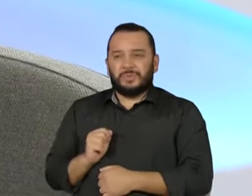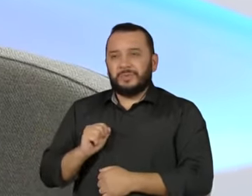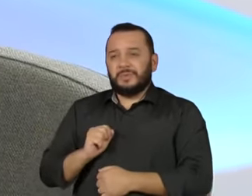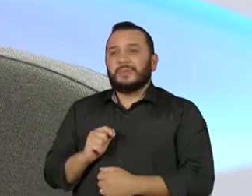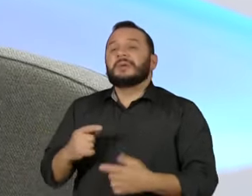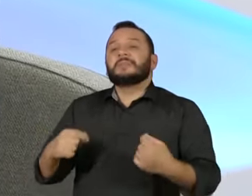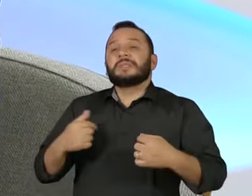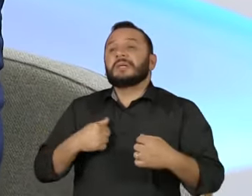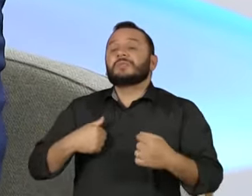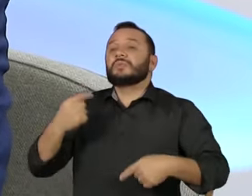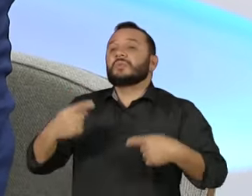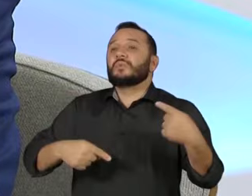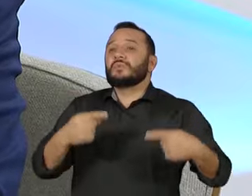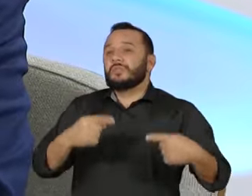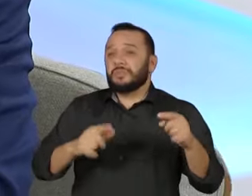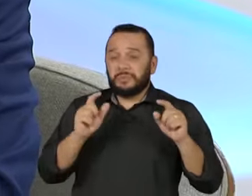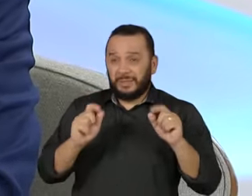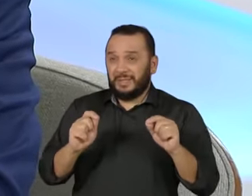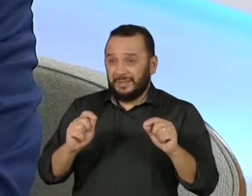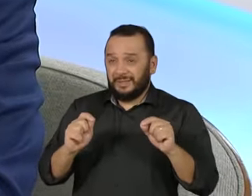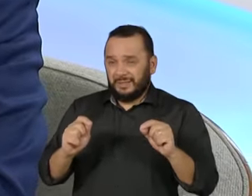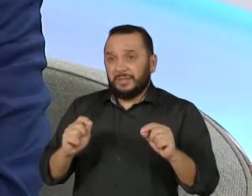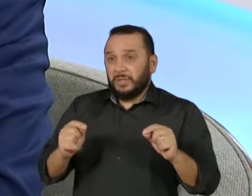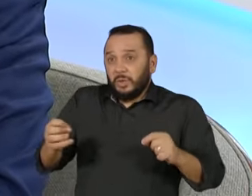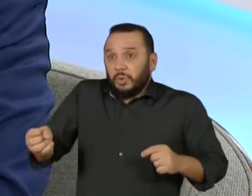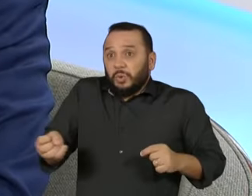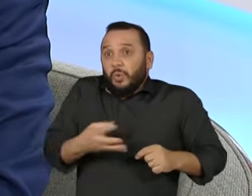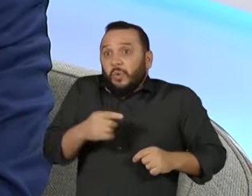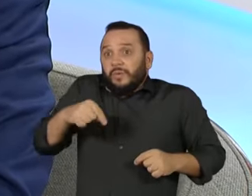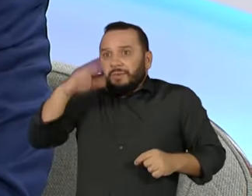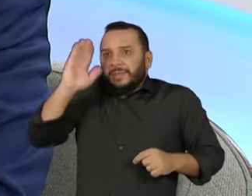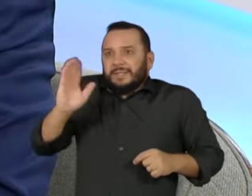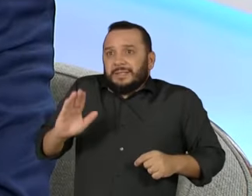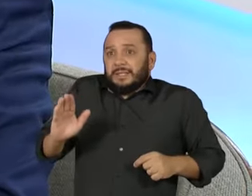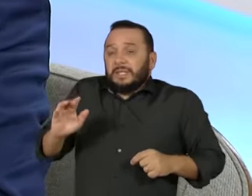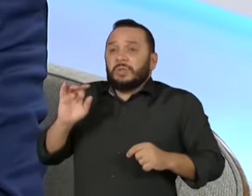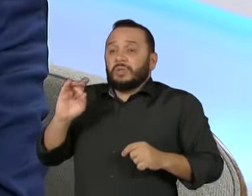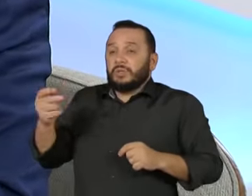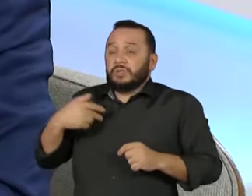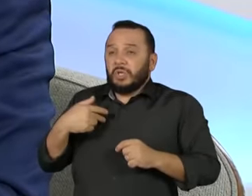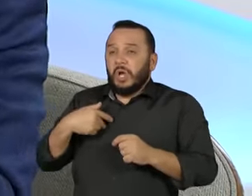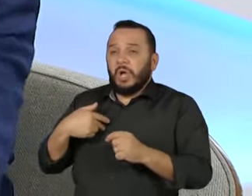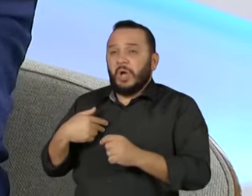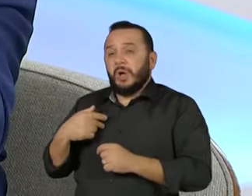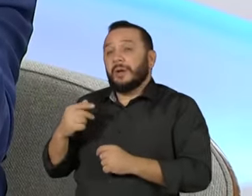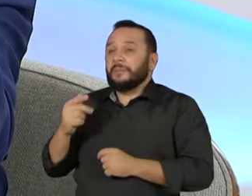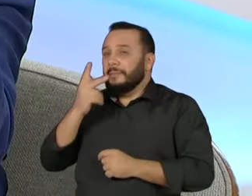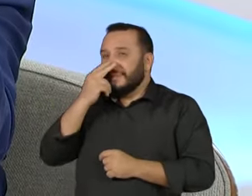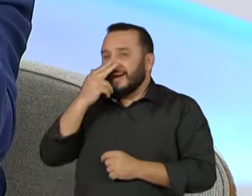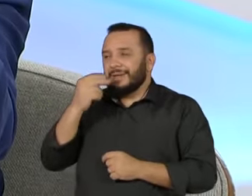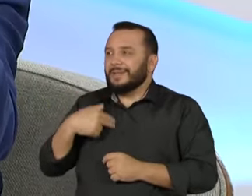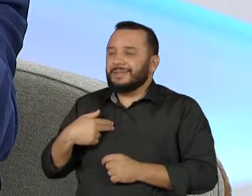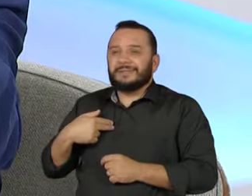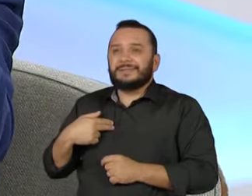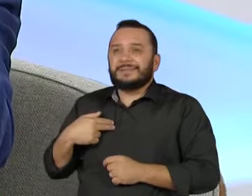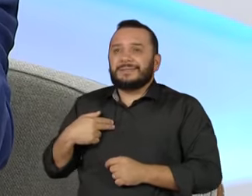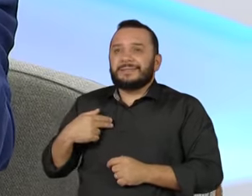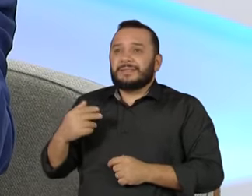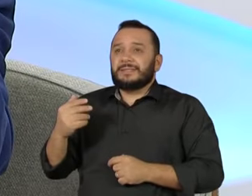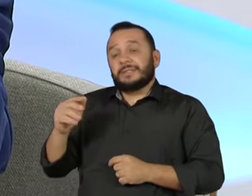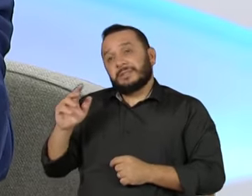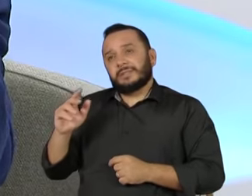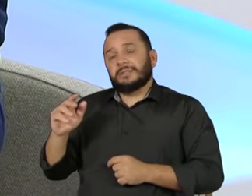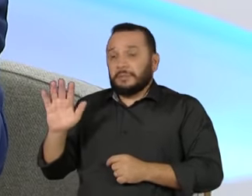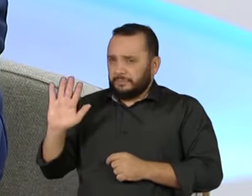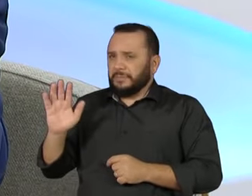com o país é simplesmente pegar um retrovisor e olhar para trás. As condições lá de trás, primeiro, uma herança bendita do